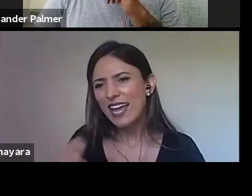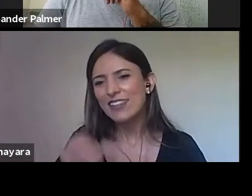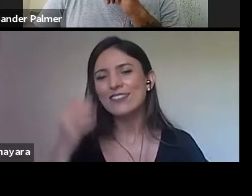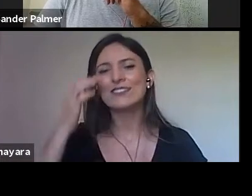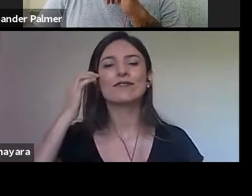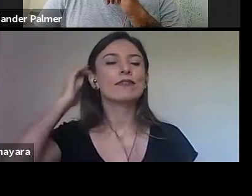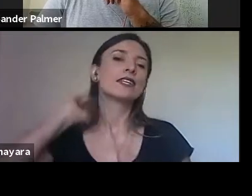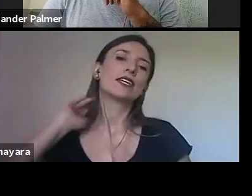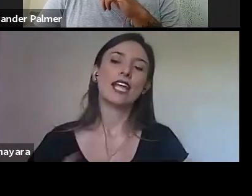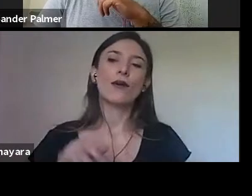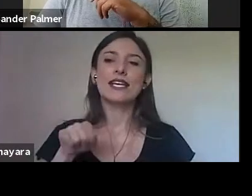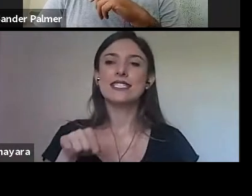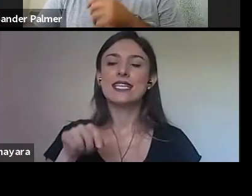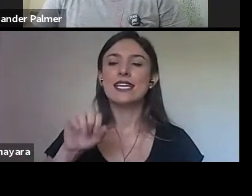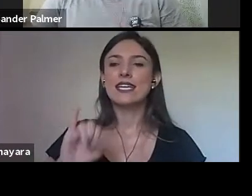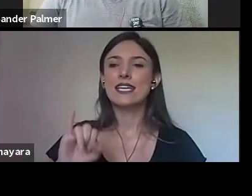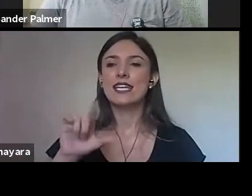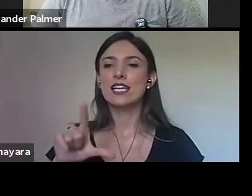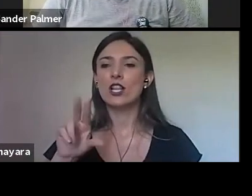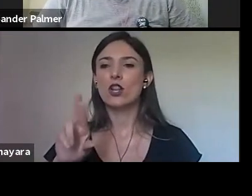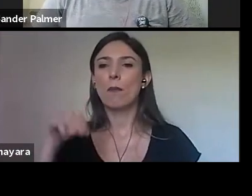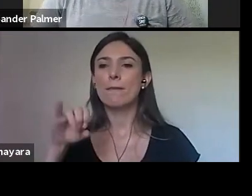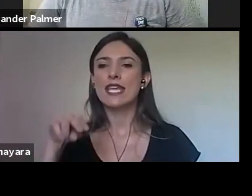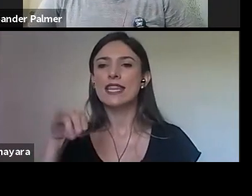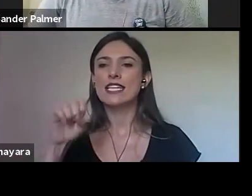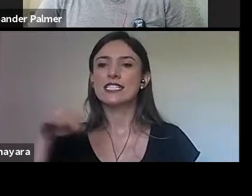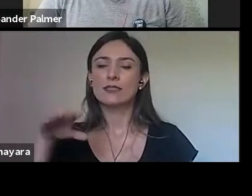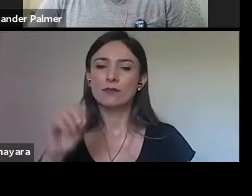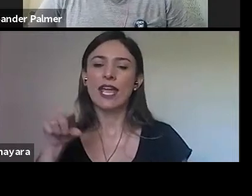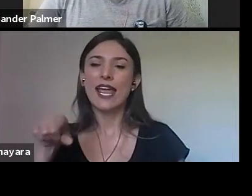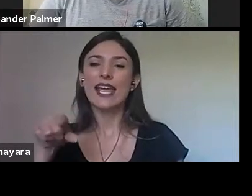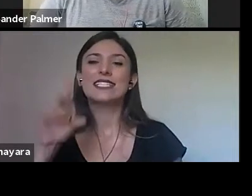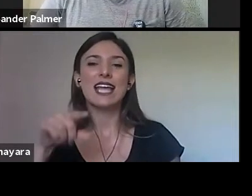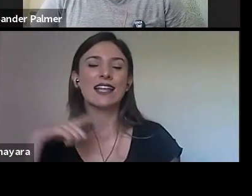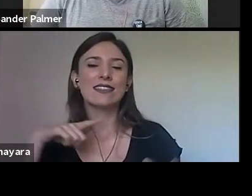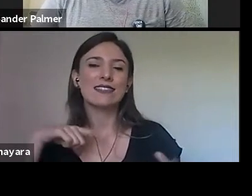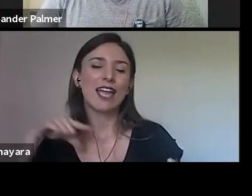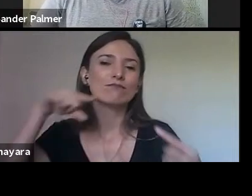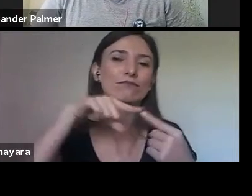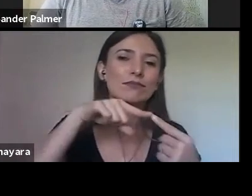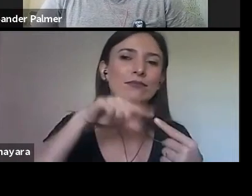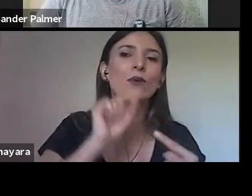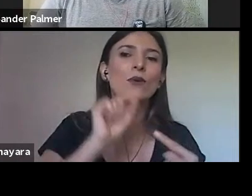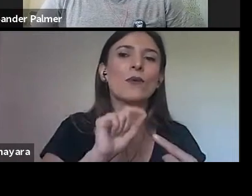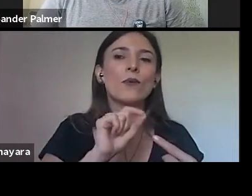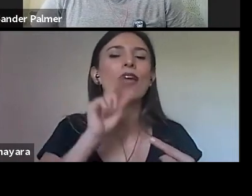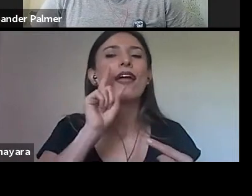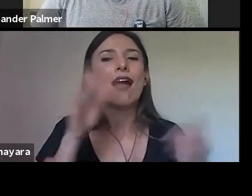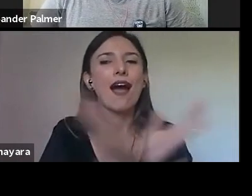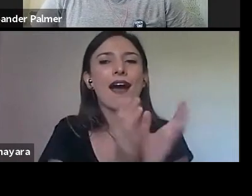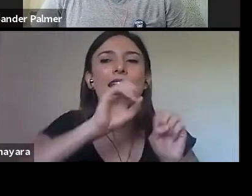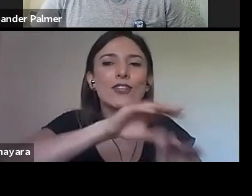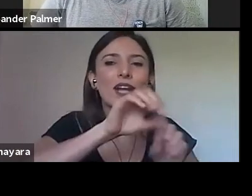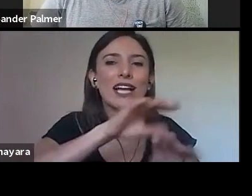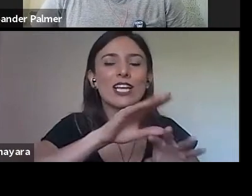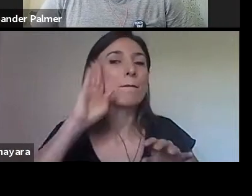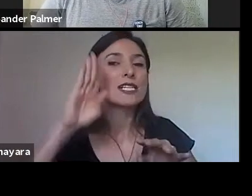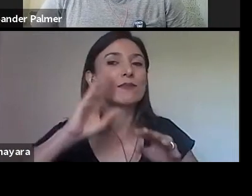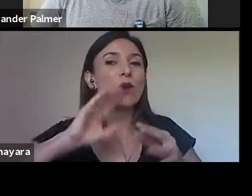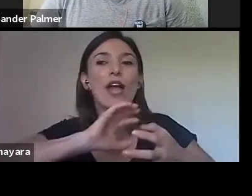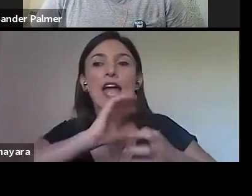iluminismo é efetivamente muito mais para a educação, as reformas são mais educacionais.